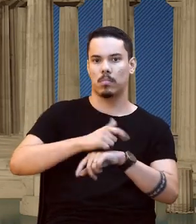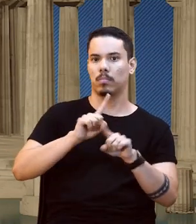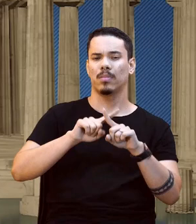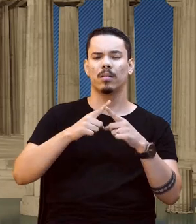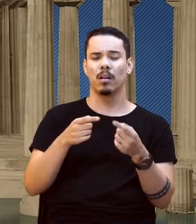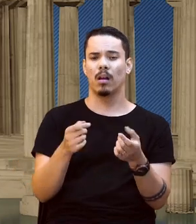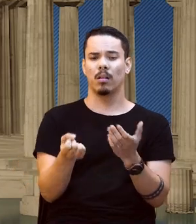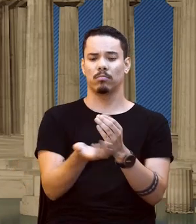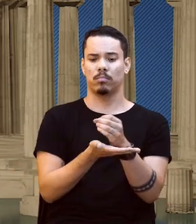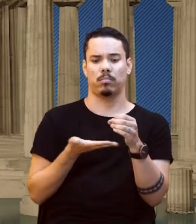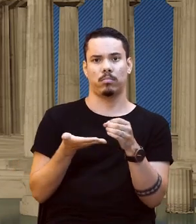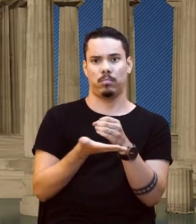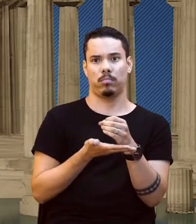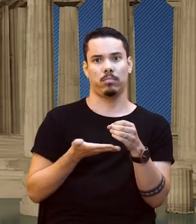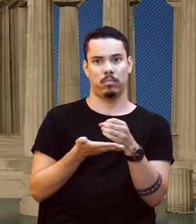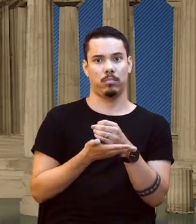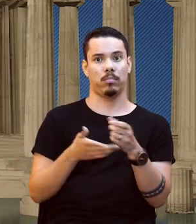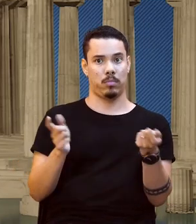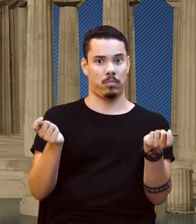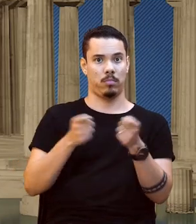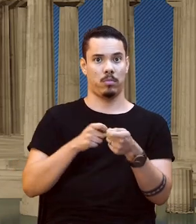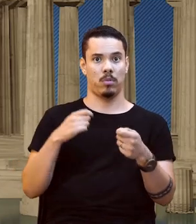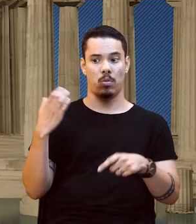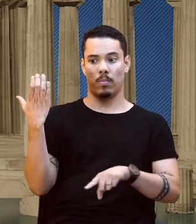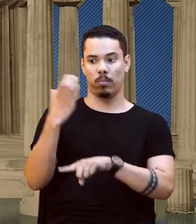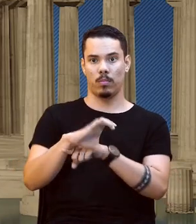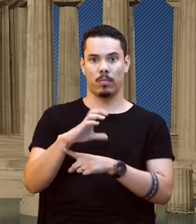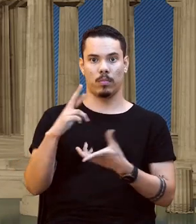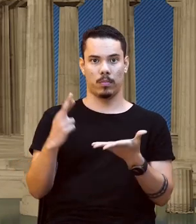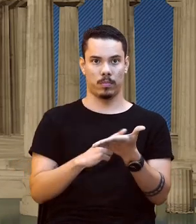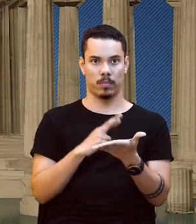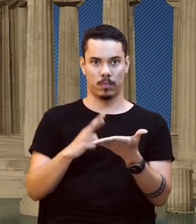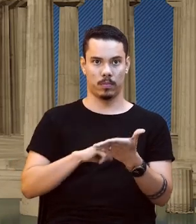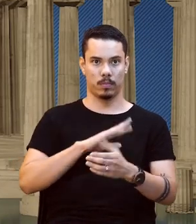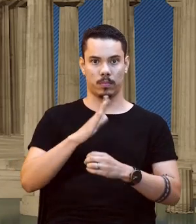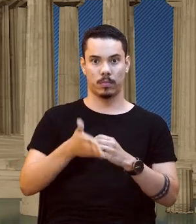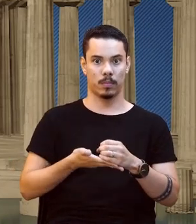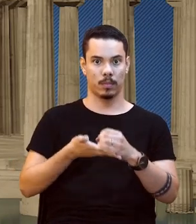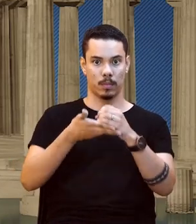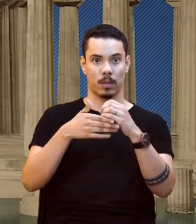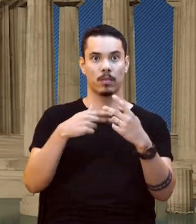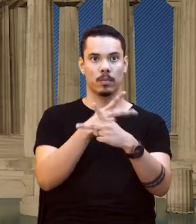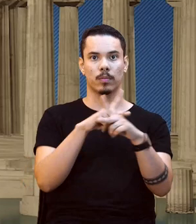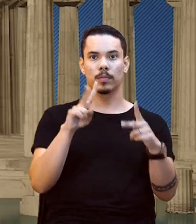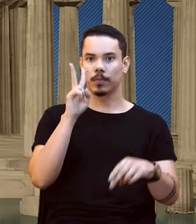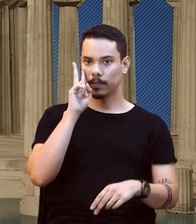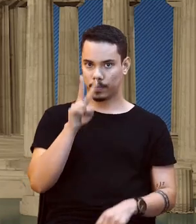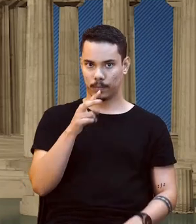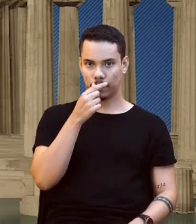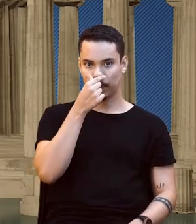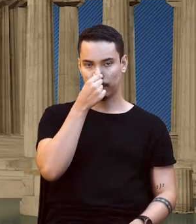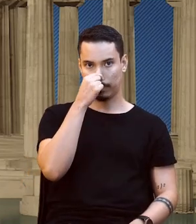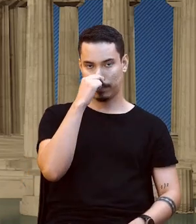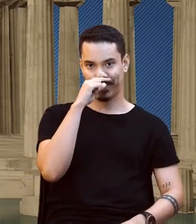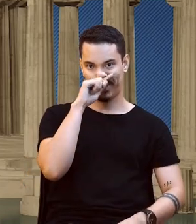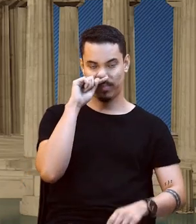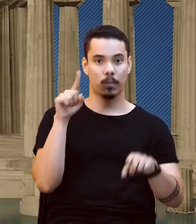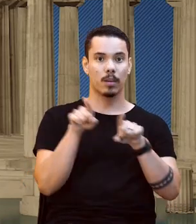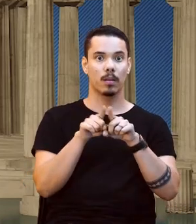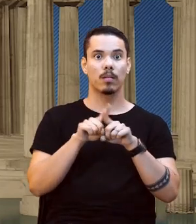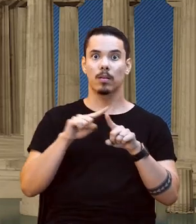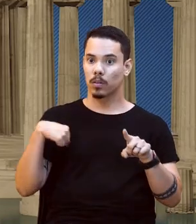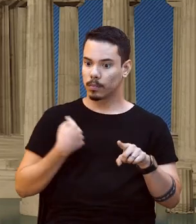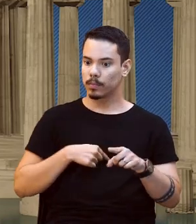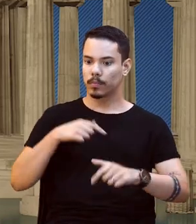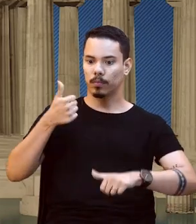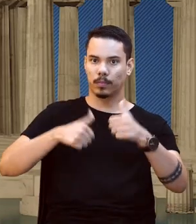e foi capaz de publicar, né? Nessa revista Sustentabilidade, Meio Ambiente e Tecnologia. Logo que nós analisamos a água, não